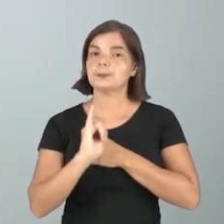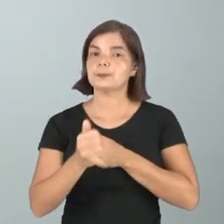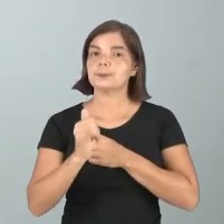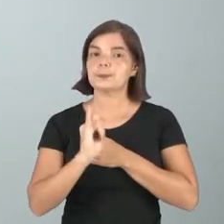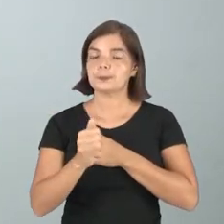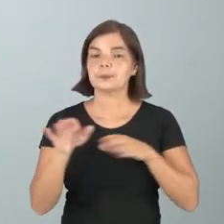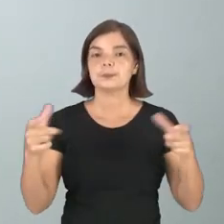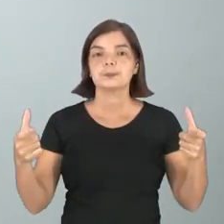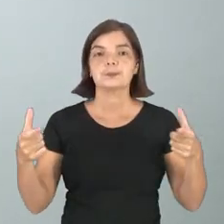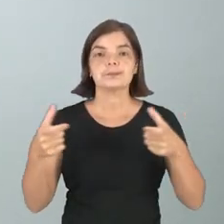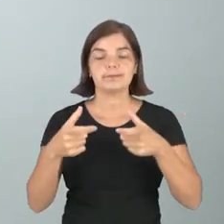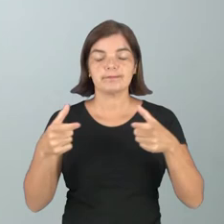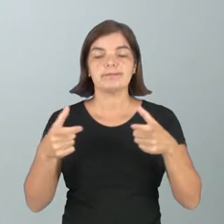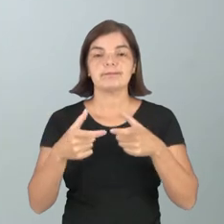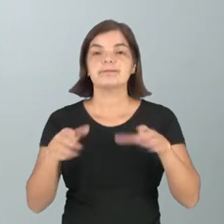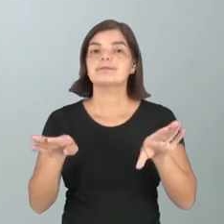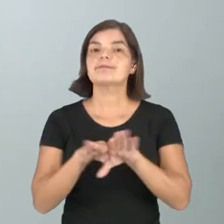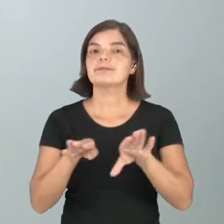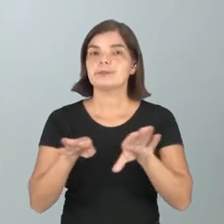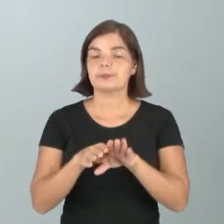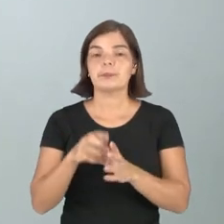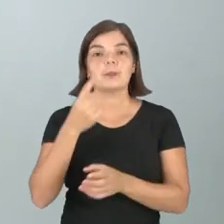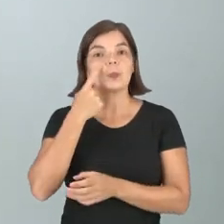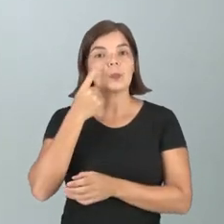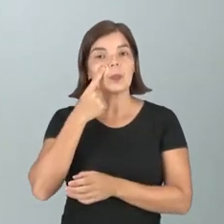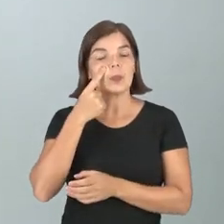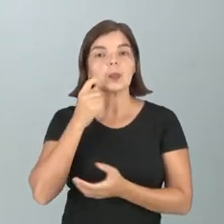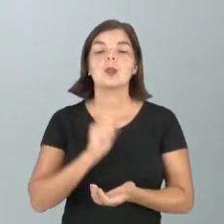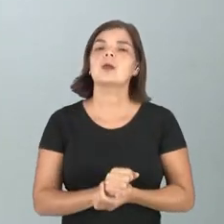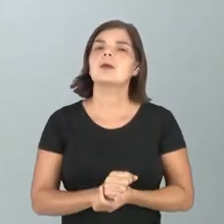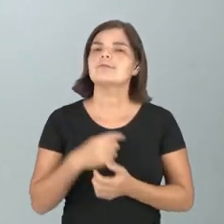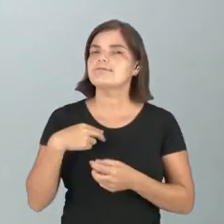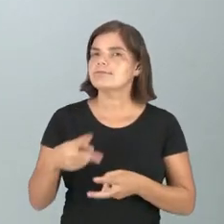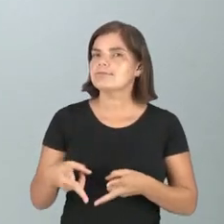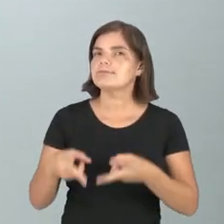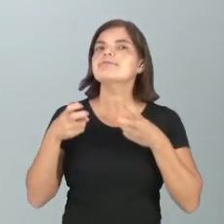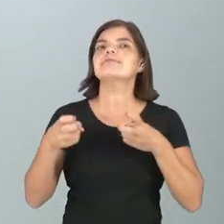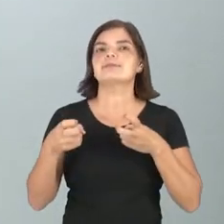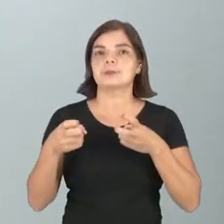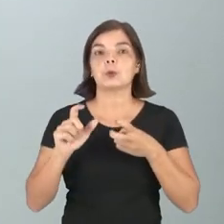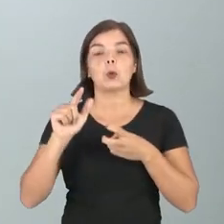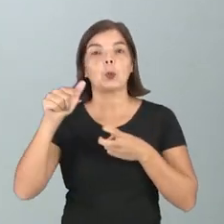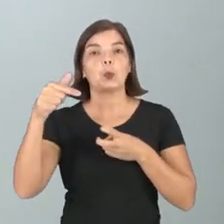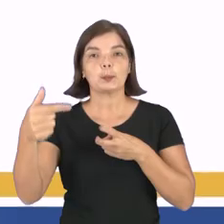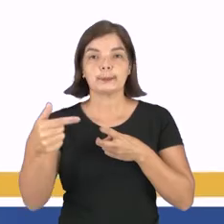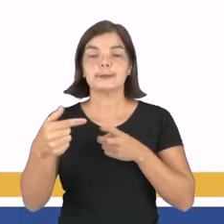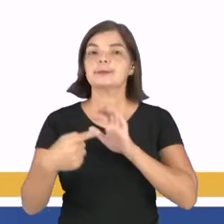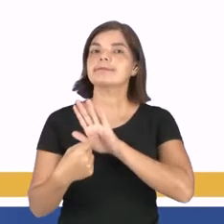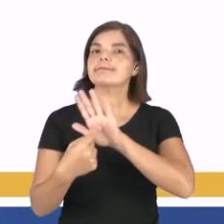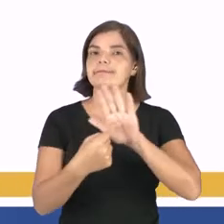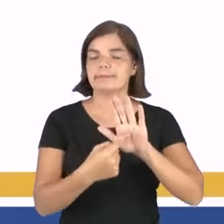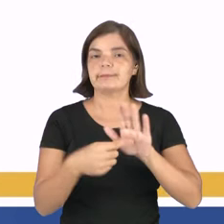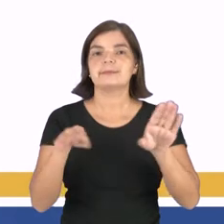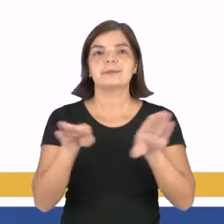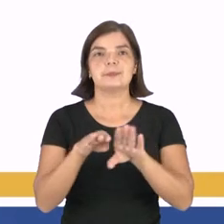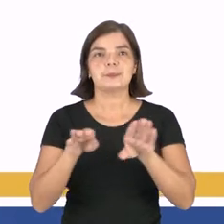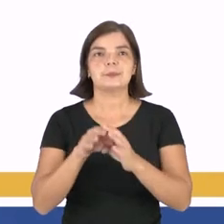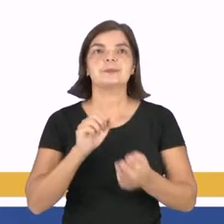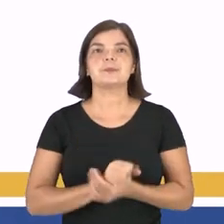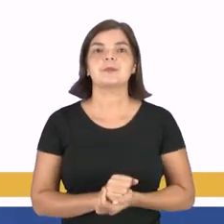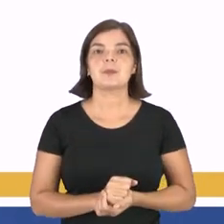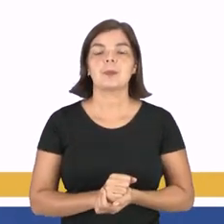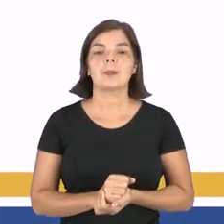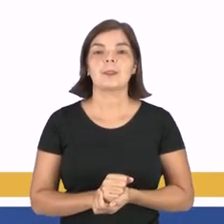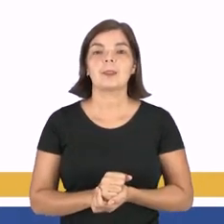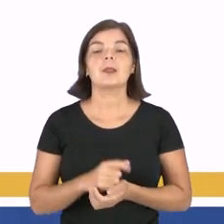também chamado, para que a gente perceba outro recurso expressivo nele. Vamos lá. Título